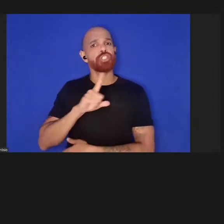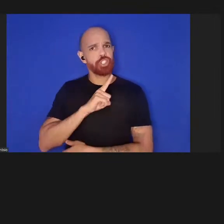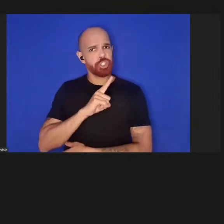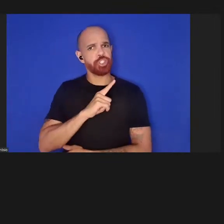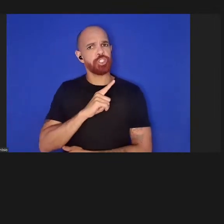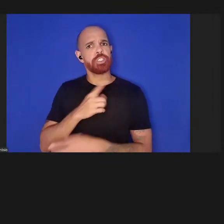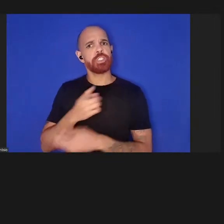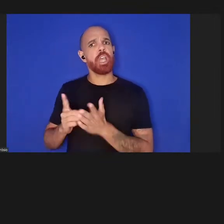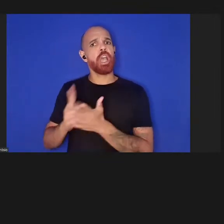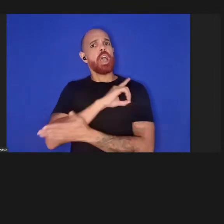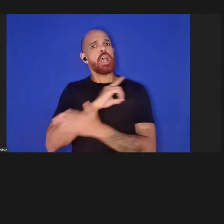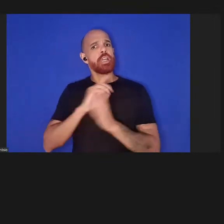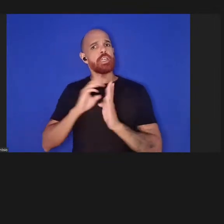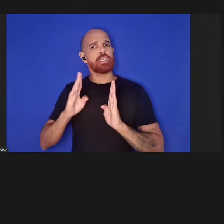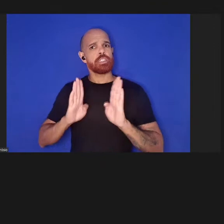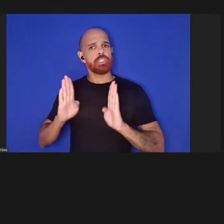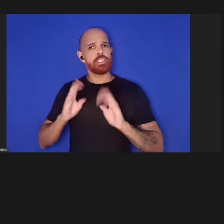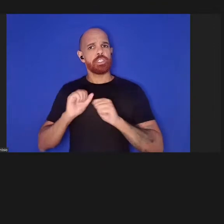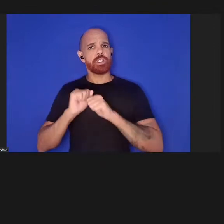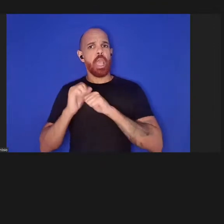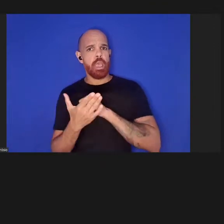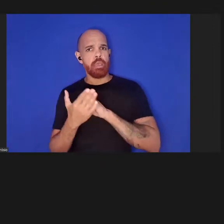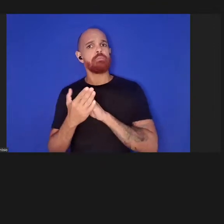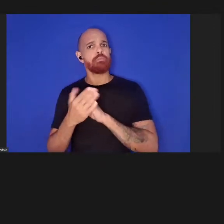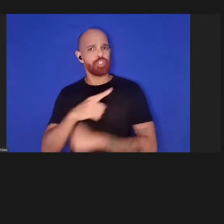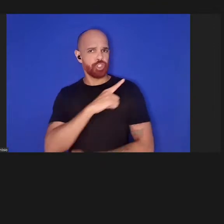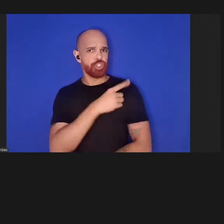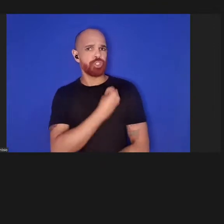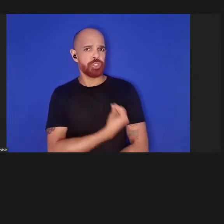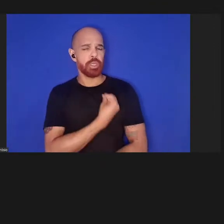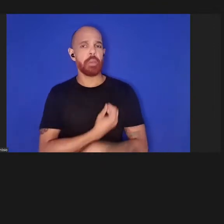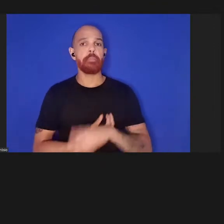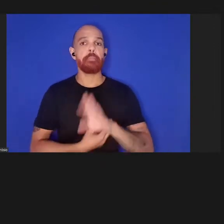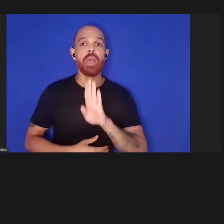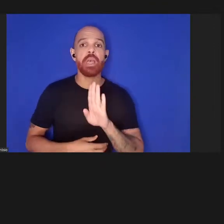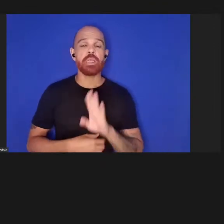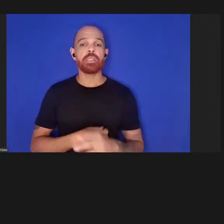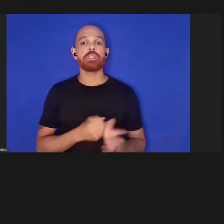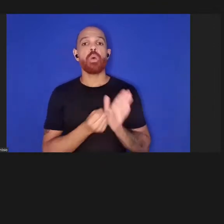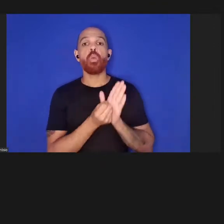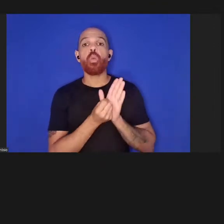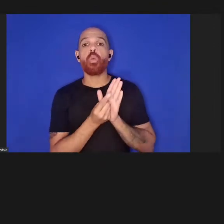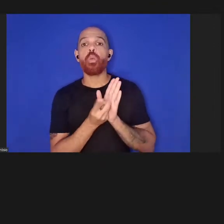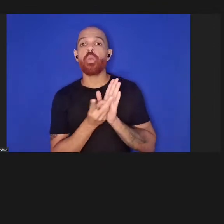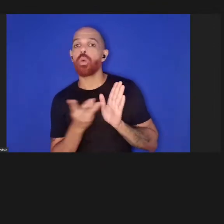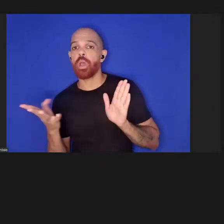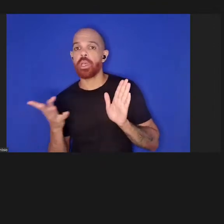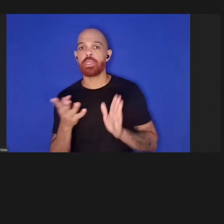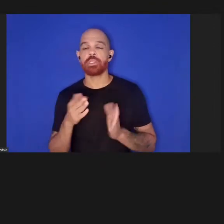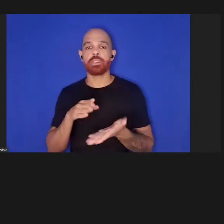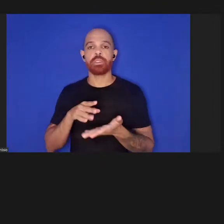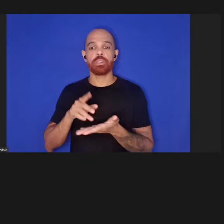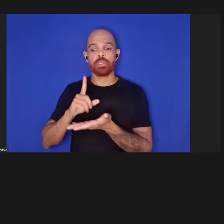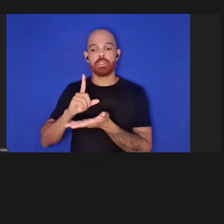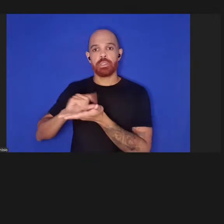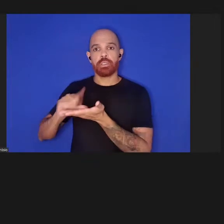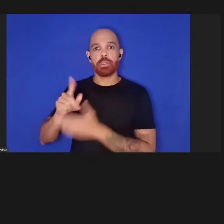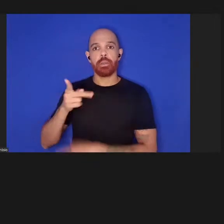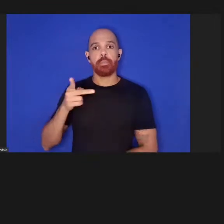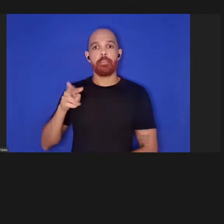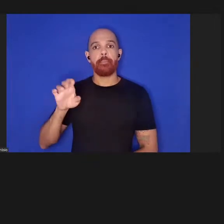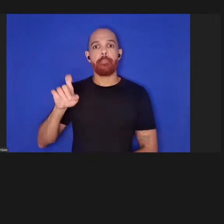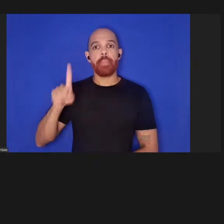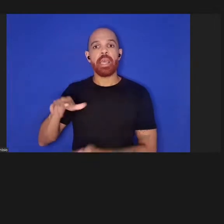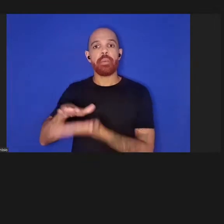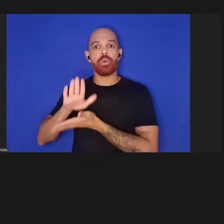pandemia mas o número de pré-publicações aumentou extraordinariamente durante esse